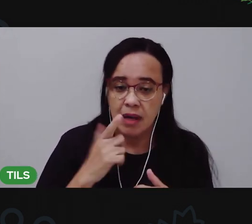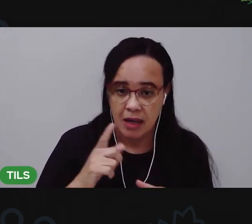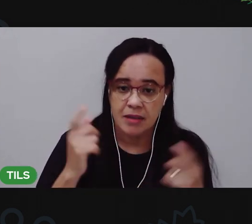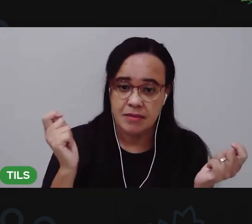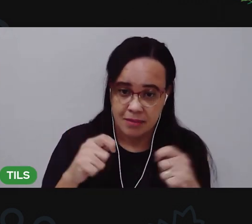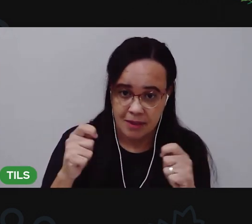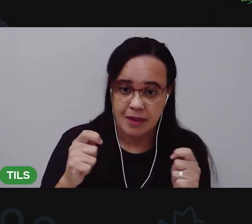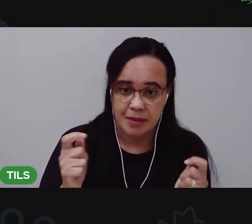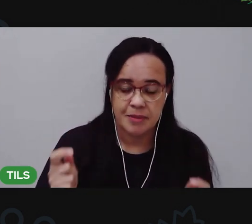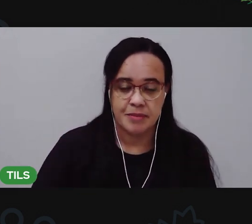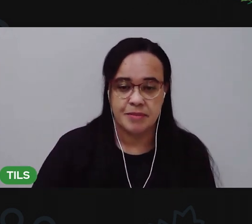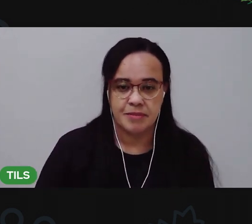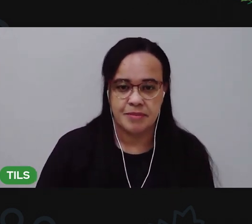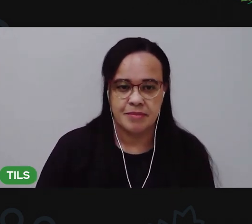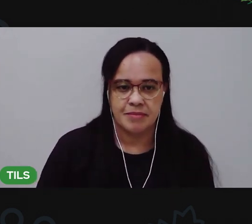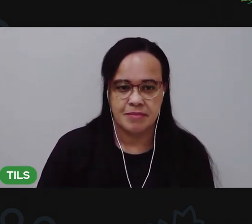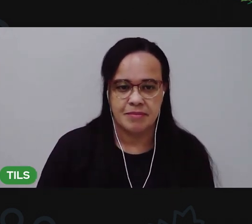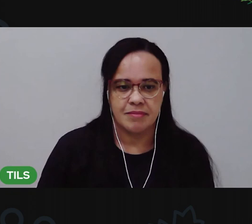furar. Tá?